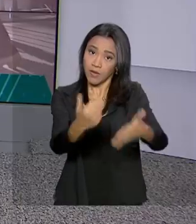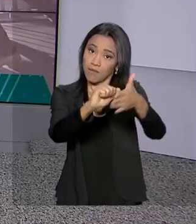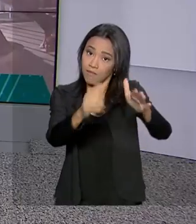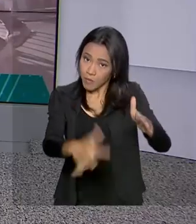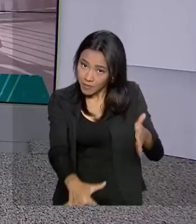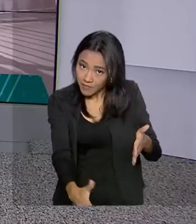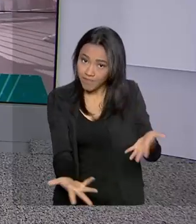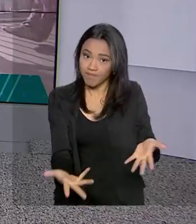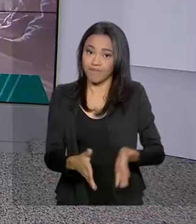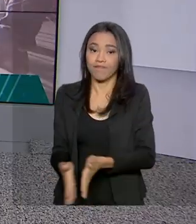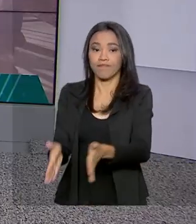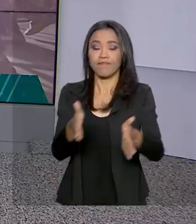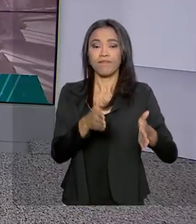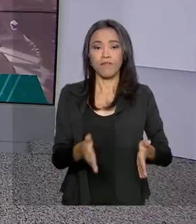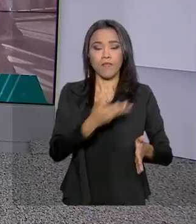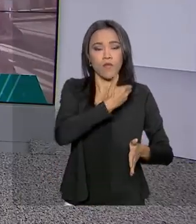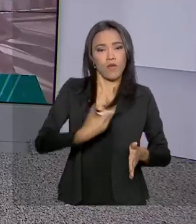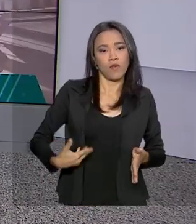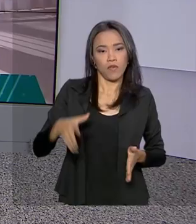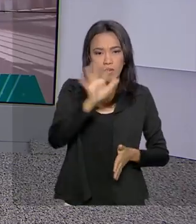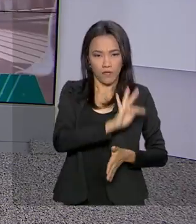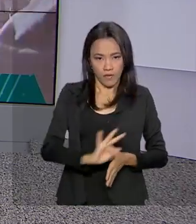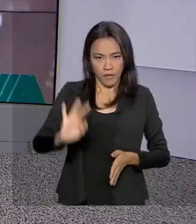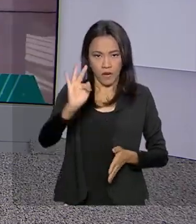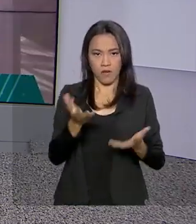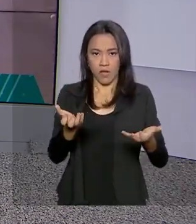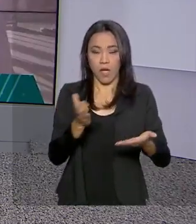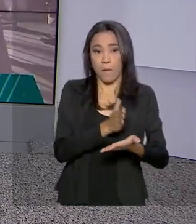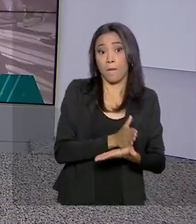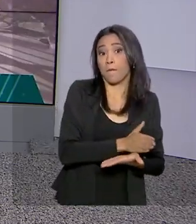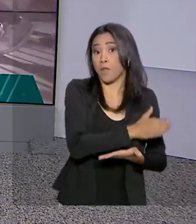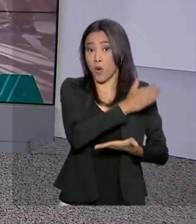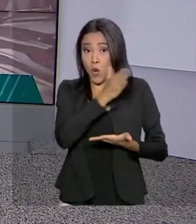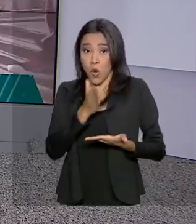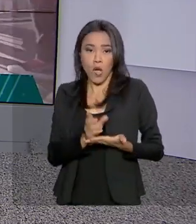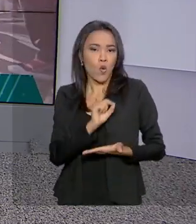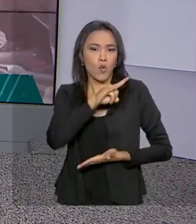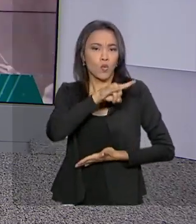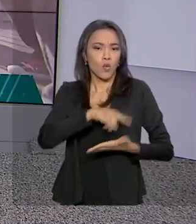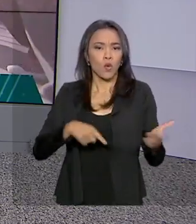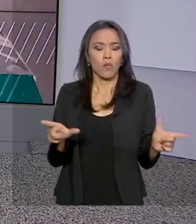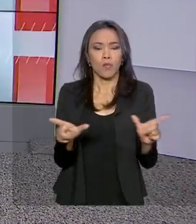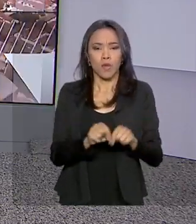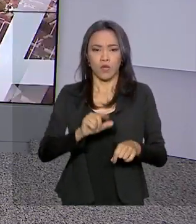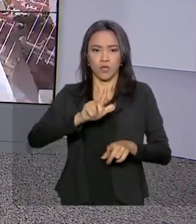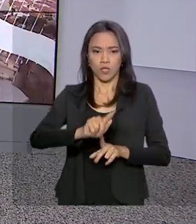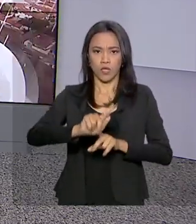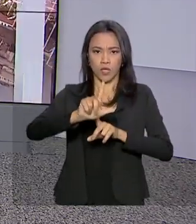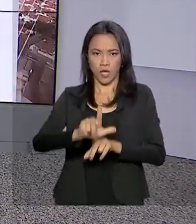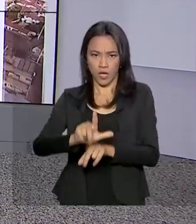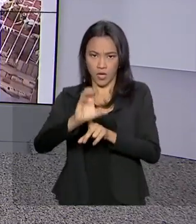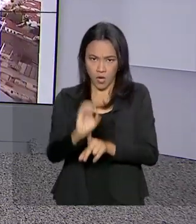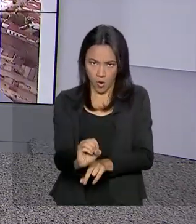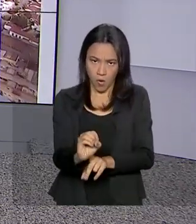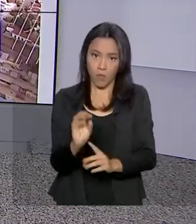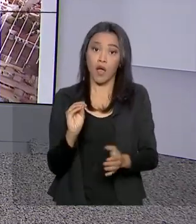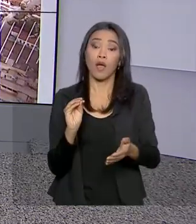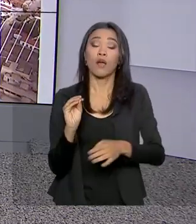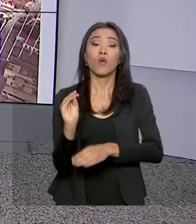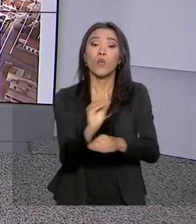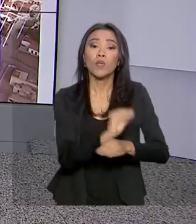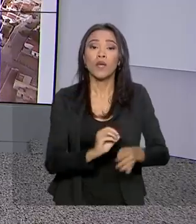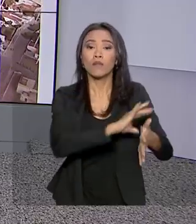O governo federal pretende prorrogar as ações da garantia da Lei da Ordem para a Preservação da Amazônia Legal.